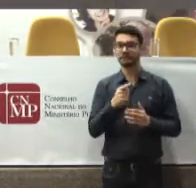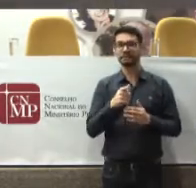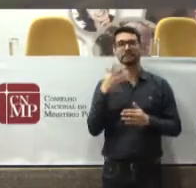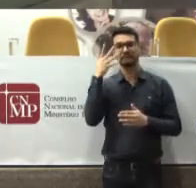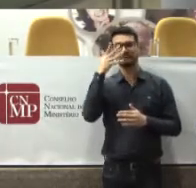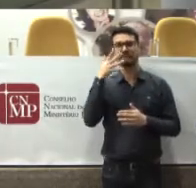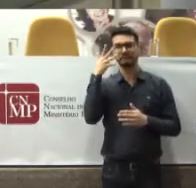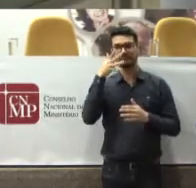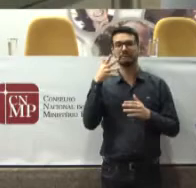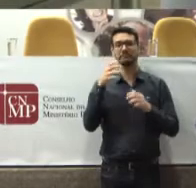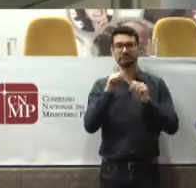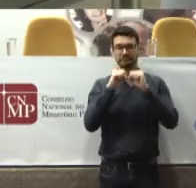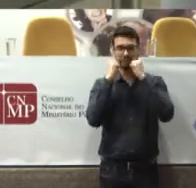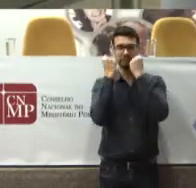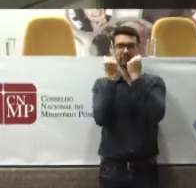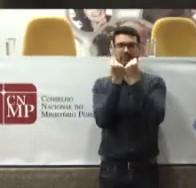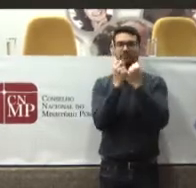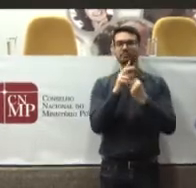todo o evento.